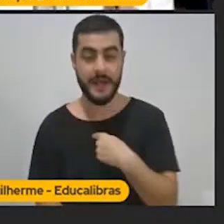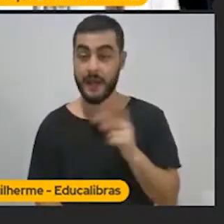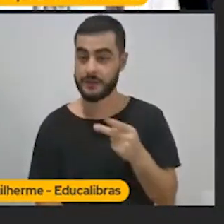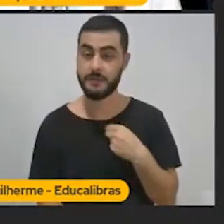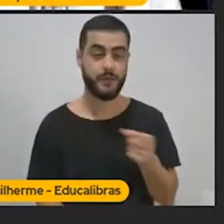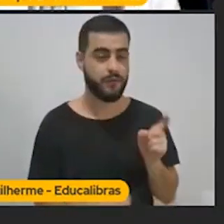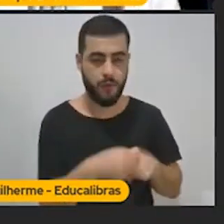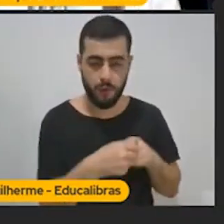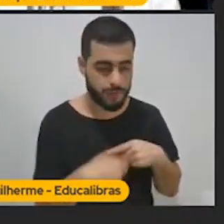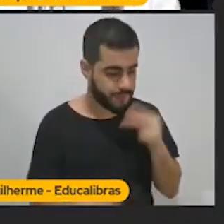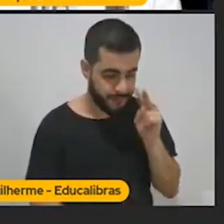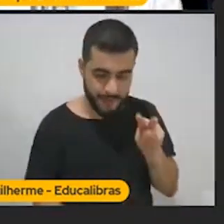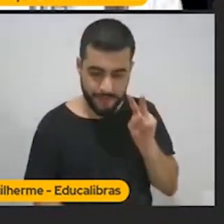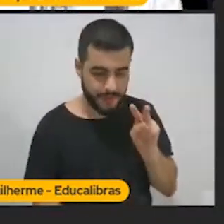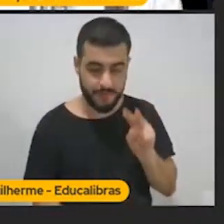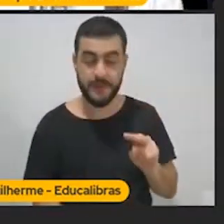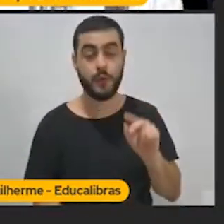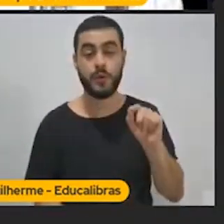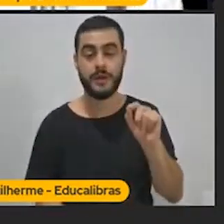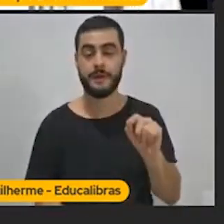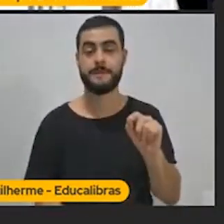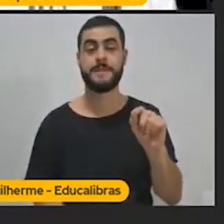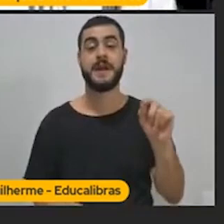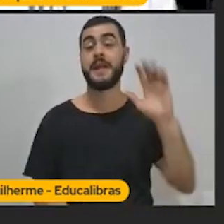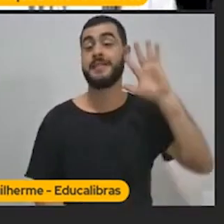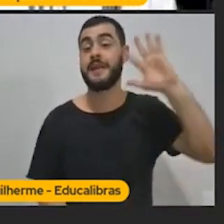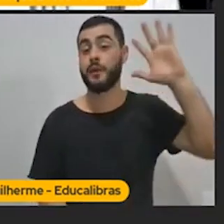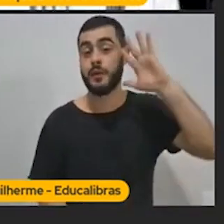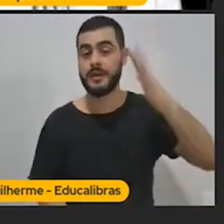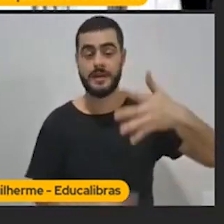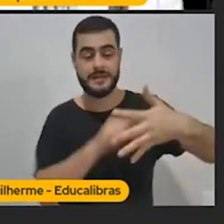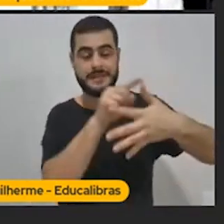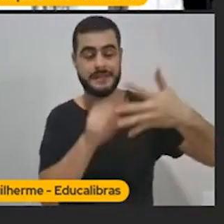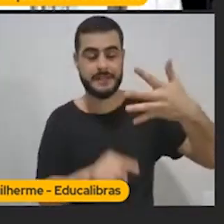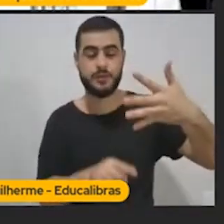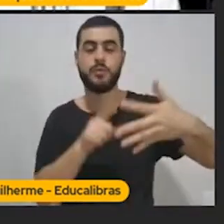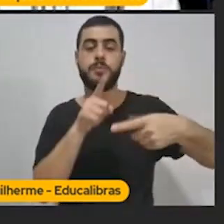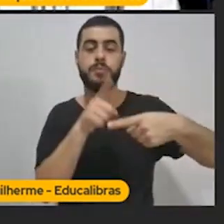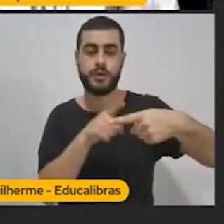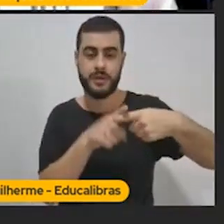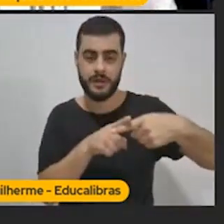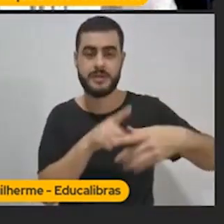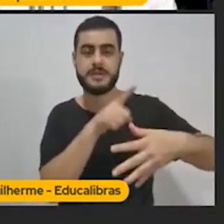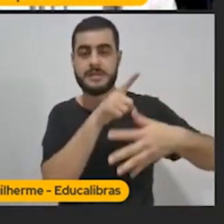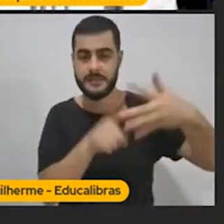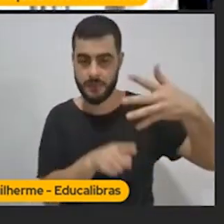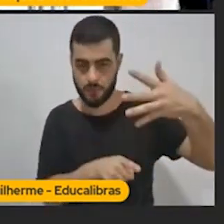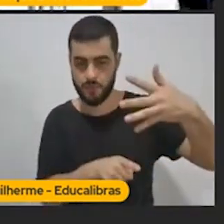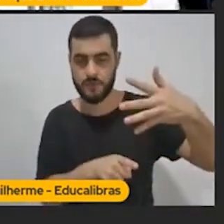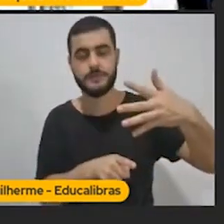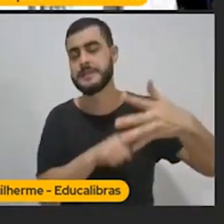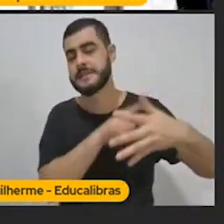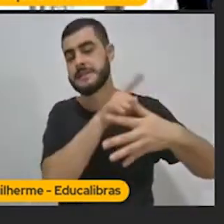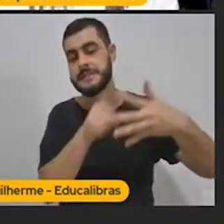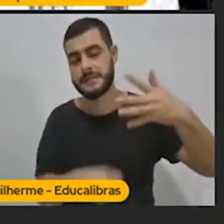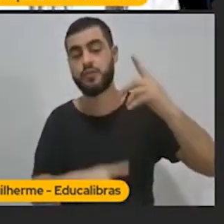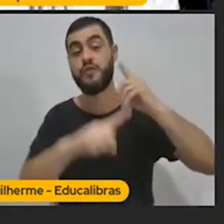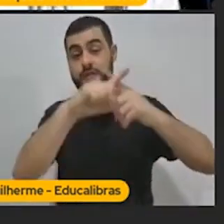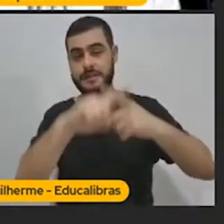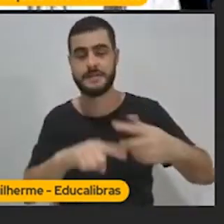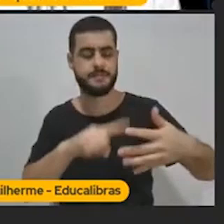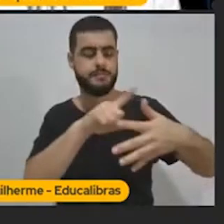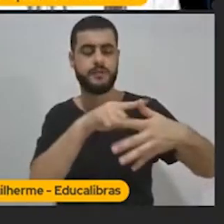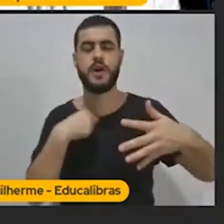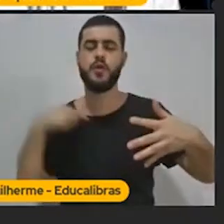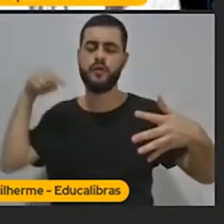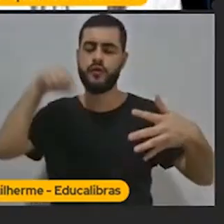que se chama os cinco porquês. Você pergunta cinco vezes. Por exemplo, por que você está aqui? Por que eu quero aprender